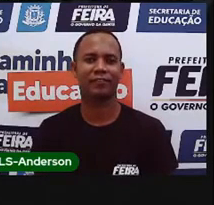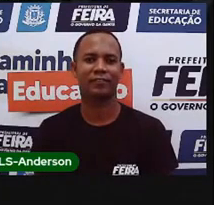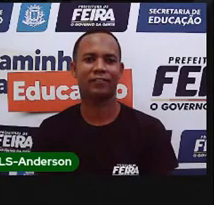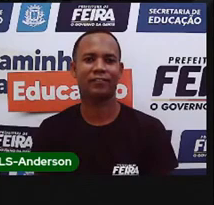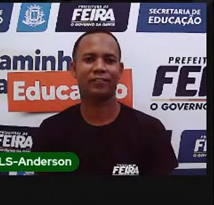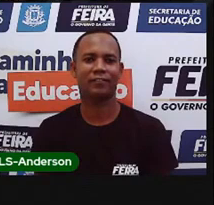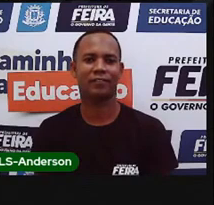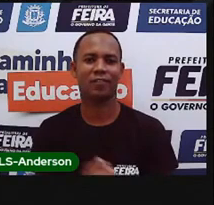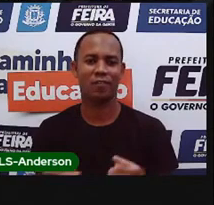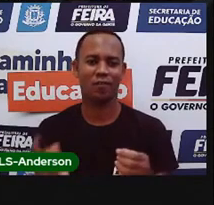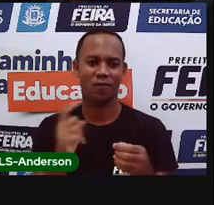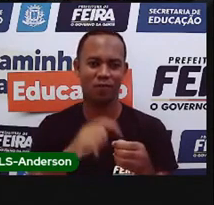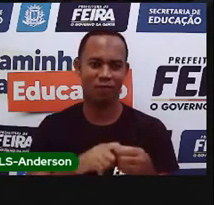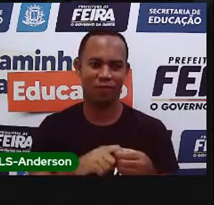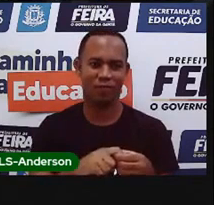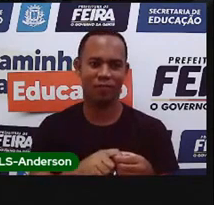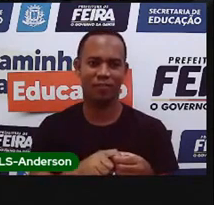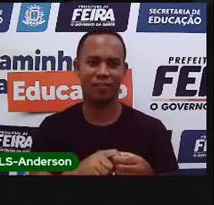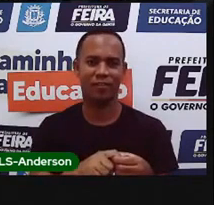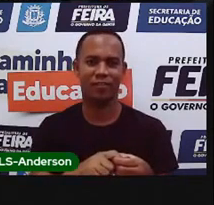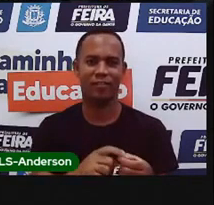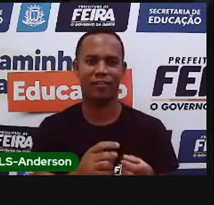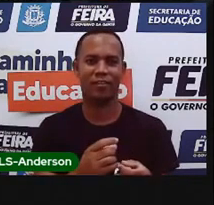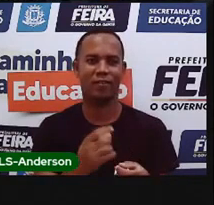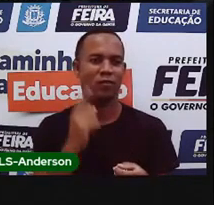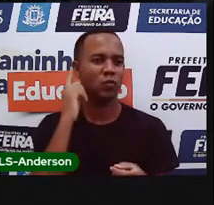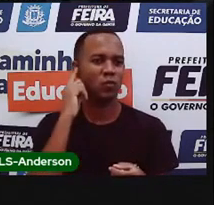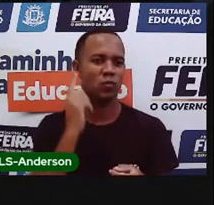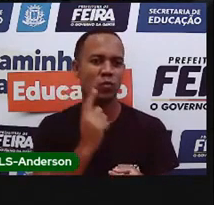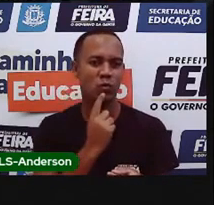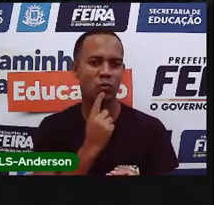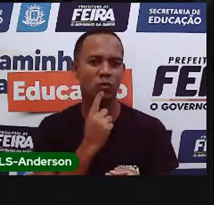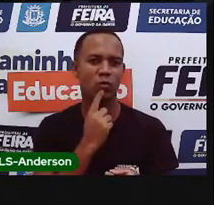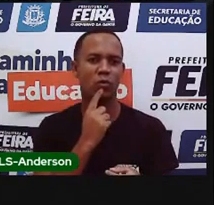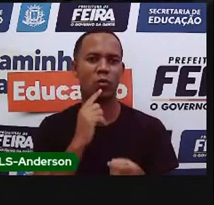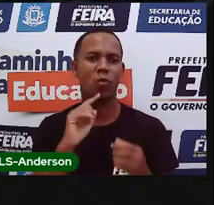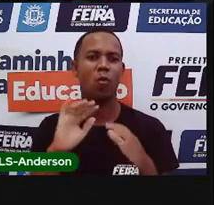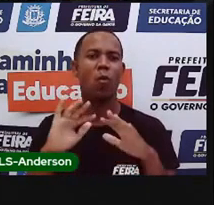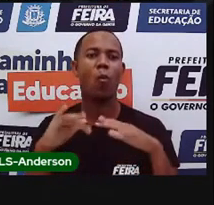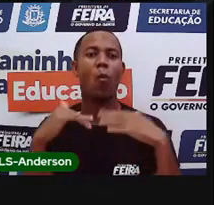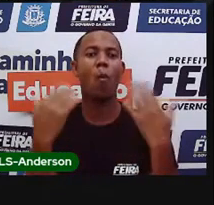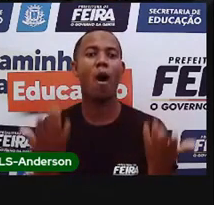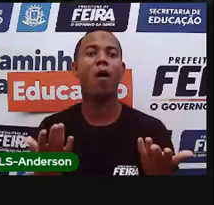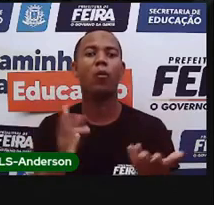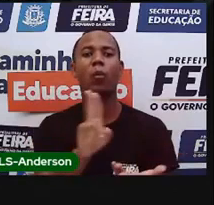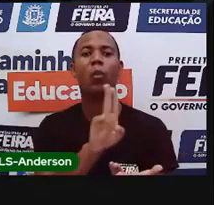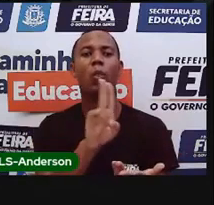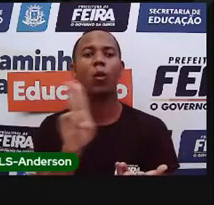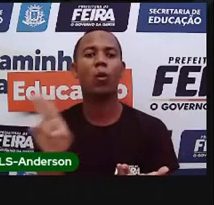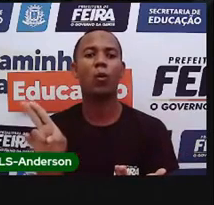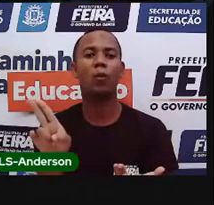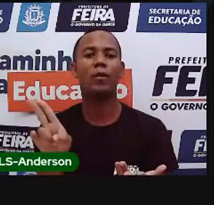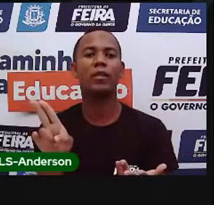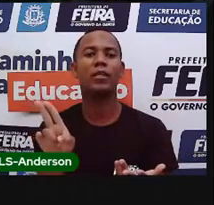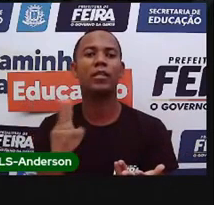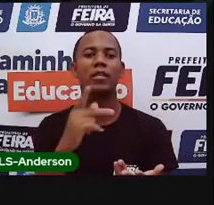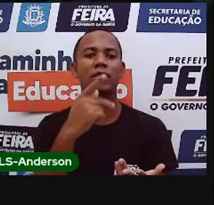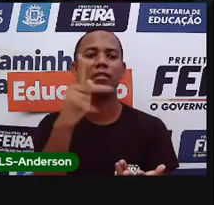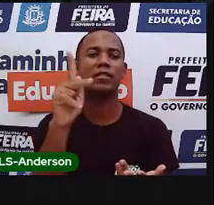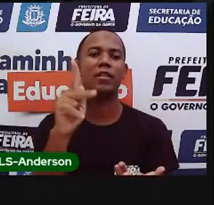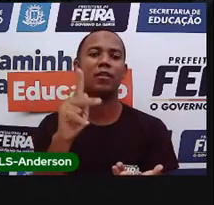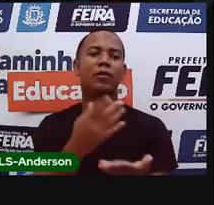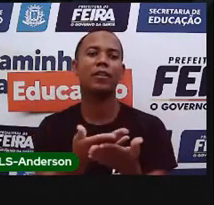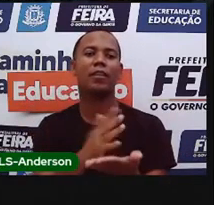Vamos voltar. Seis. Para os alunos surdos. Qual o nome do seu